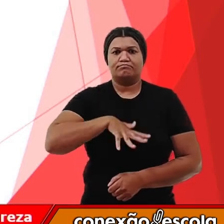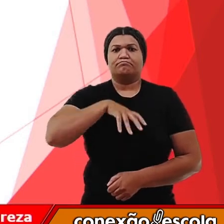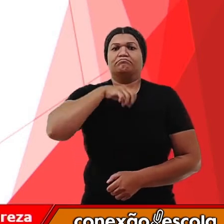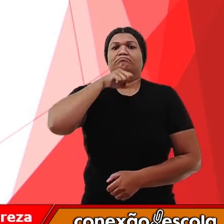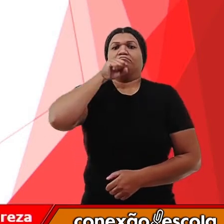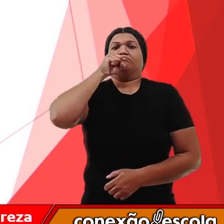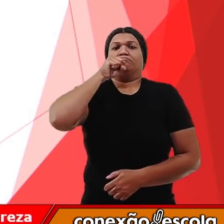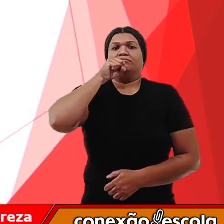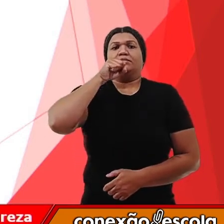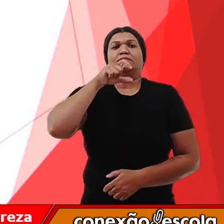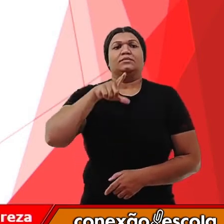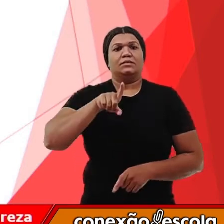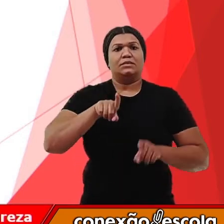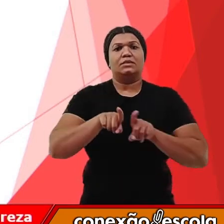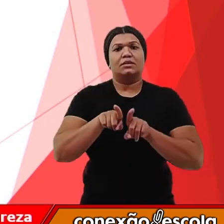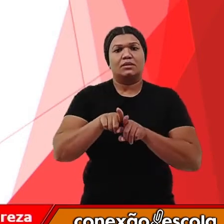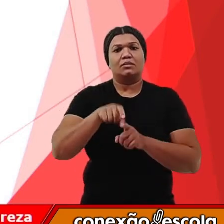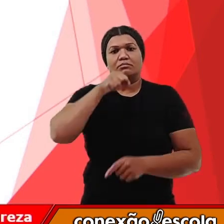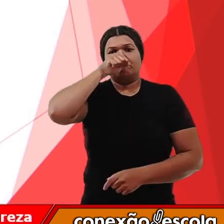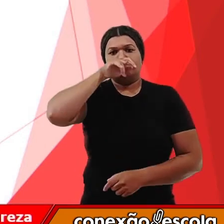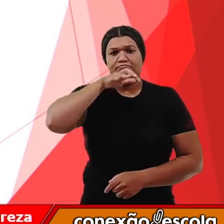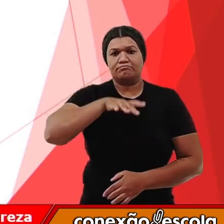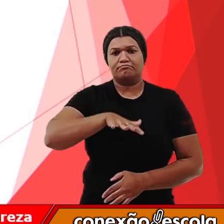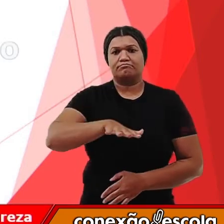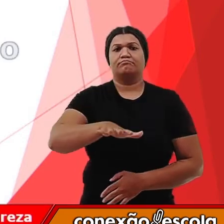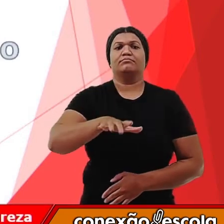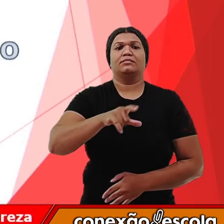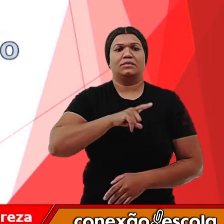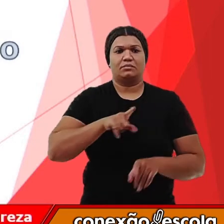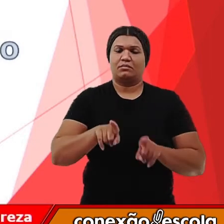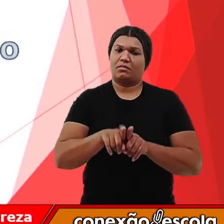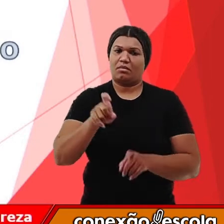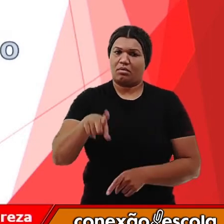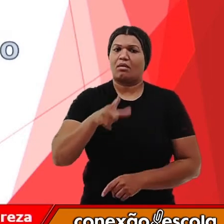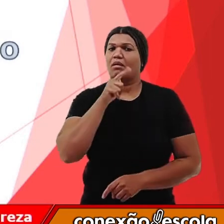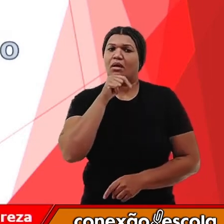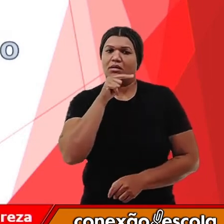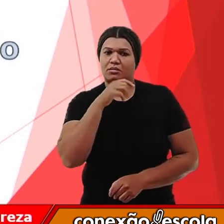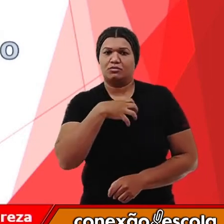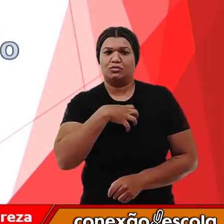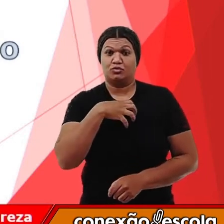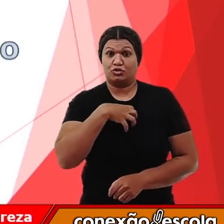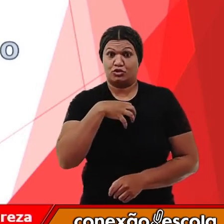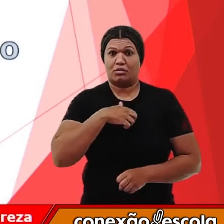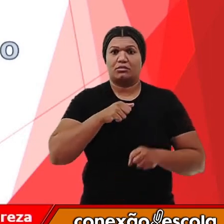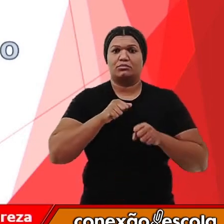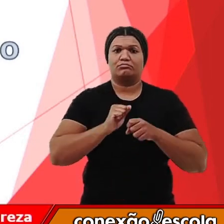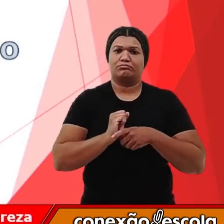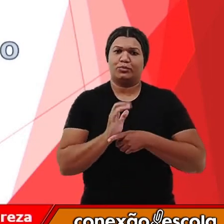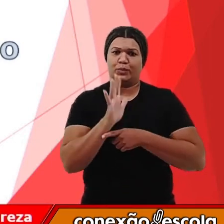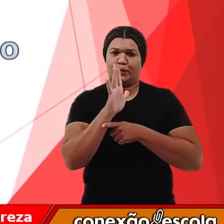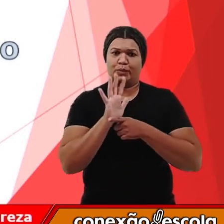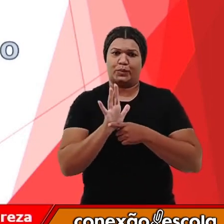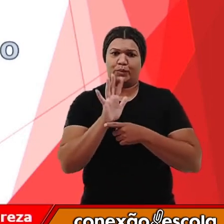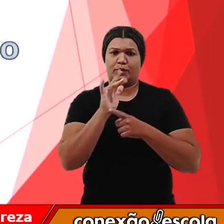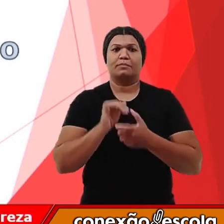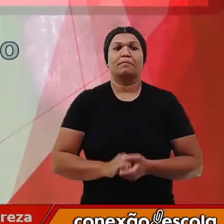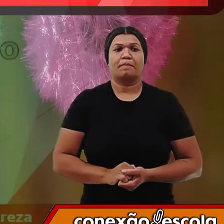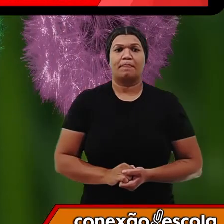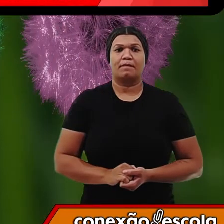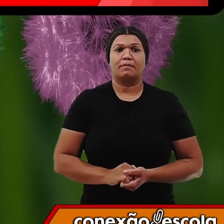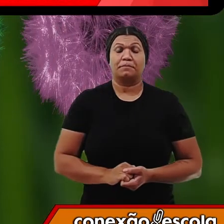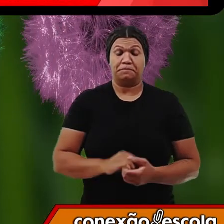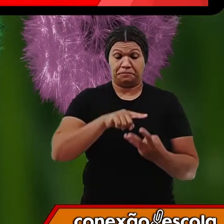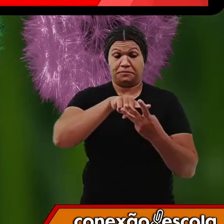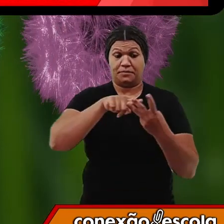respiração, nós também eliminamos a água no estado gasoso. E essa água, gente, esses três estados